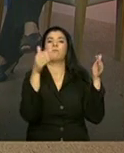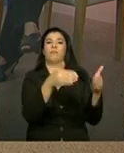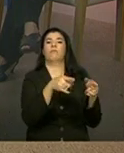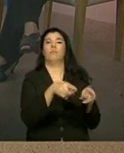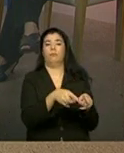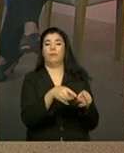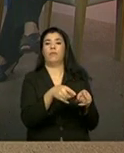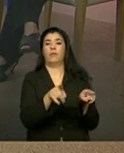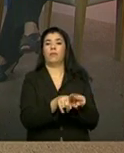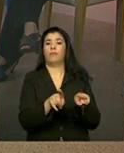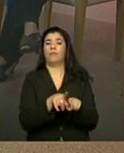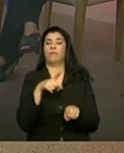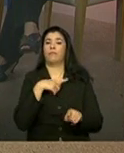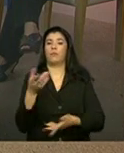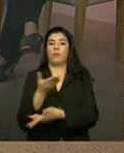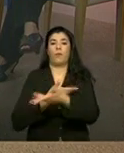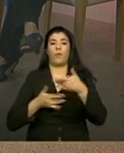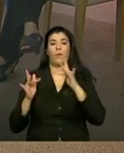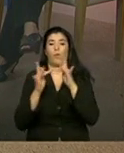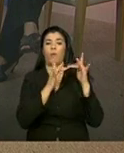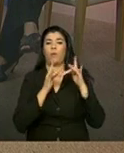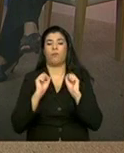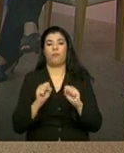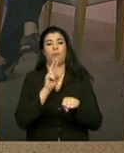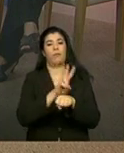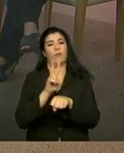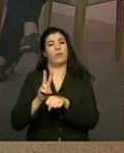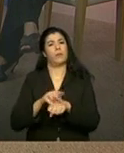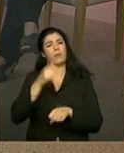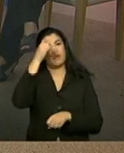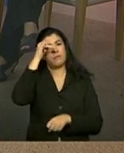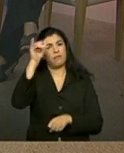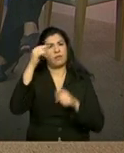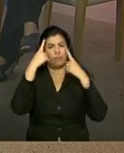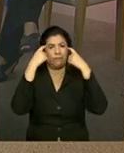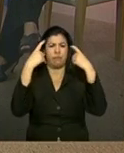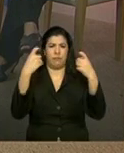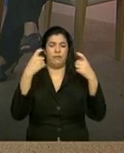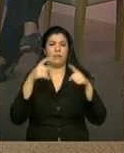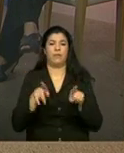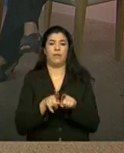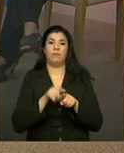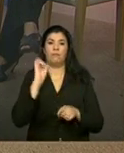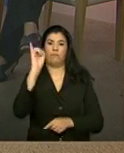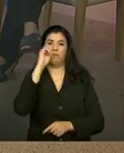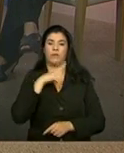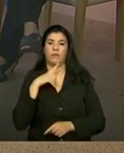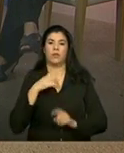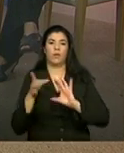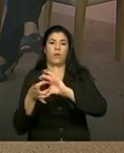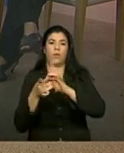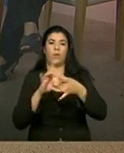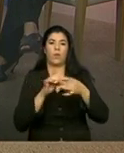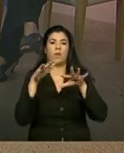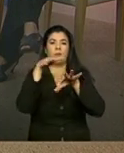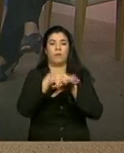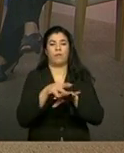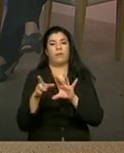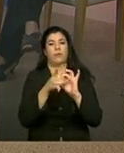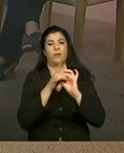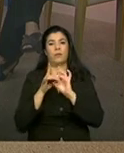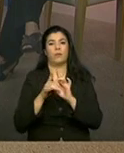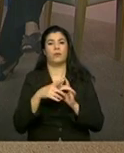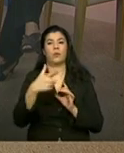ter uma relação que proteja e não que violente. Então, para isso, é preciso articular outras redes, porque